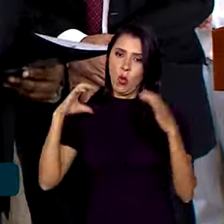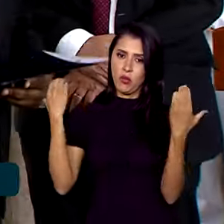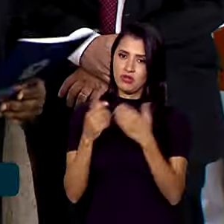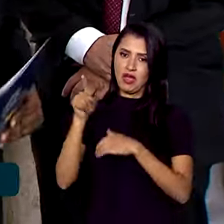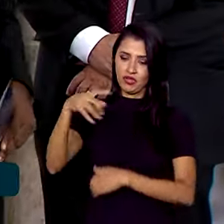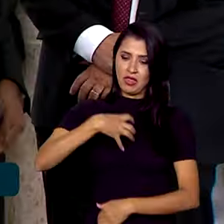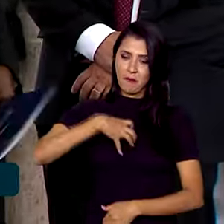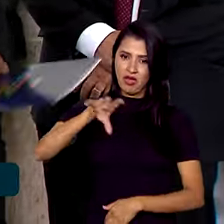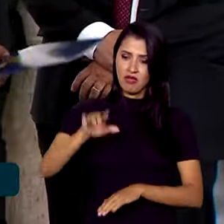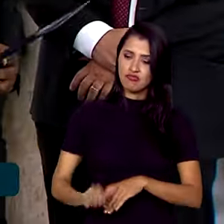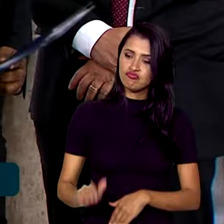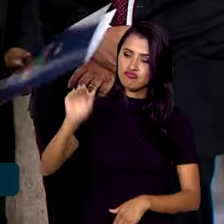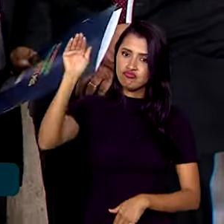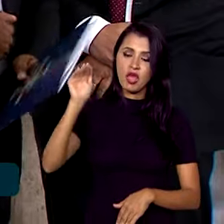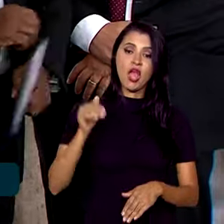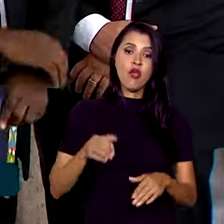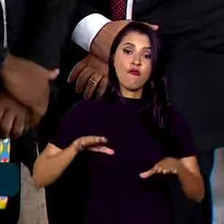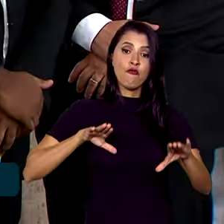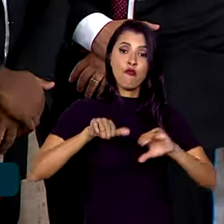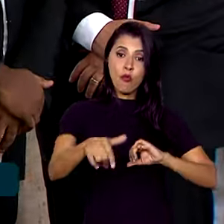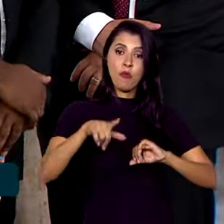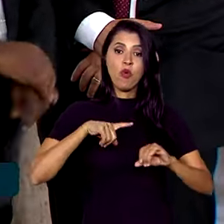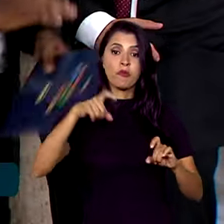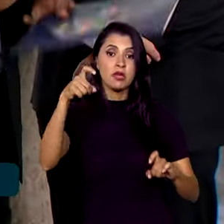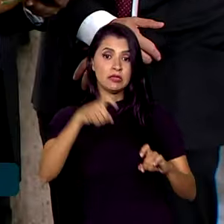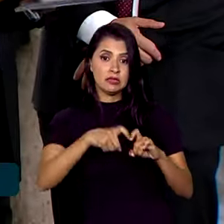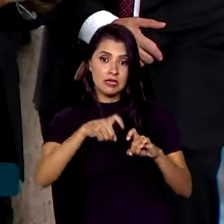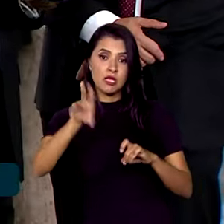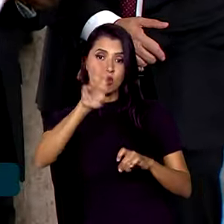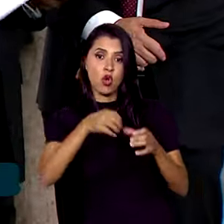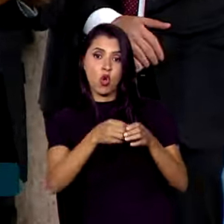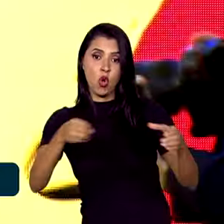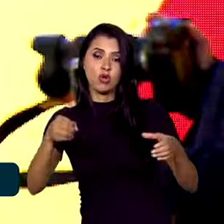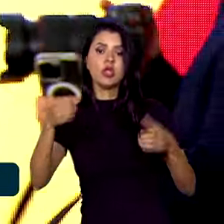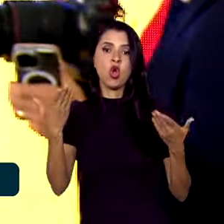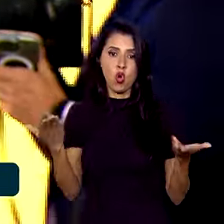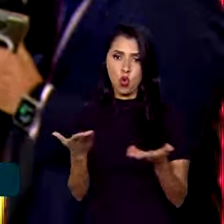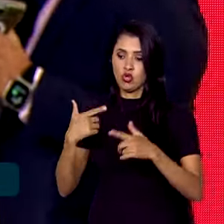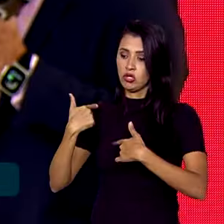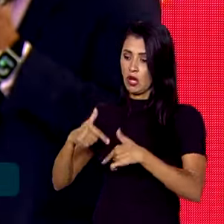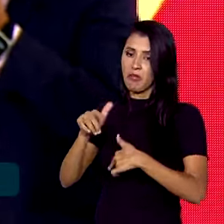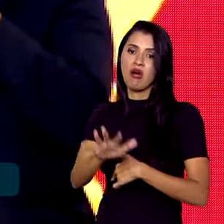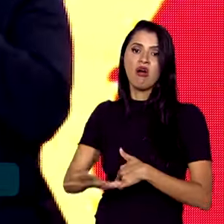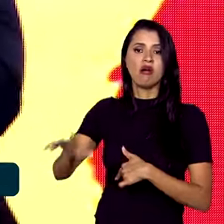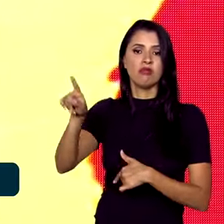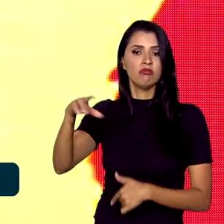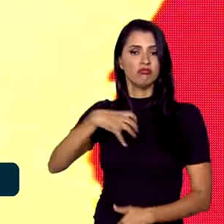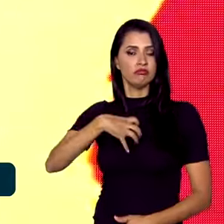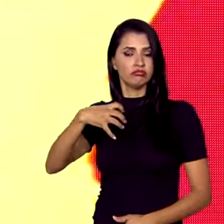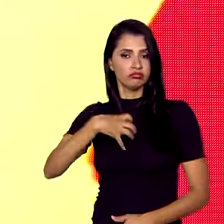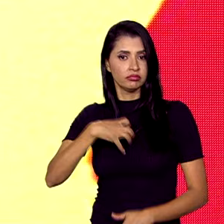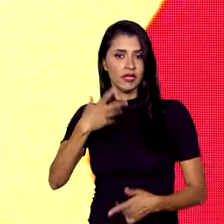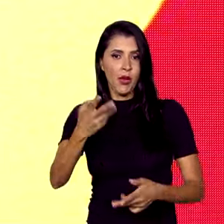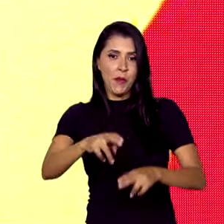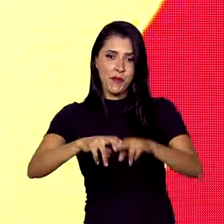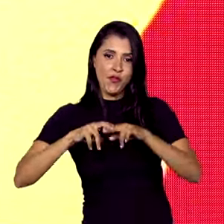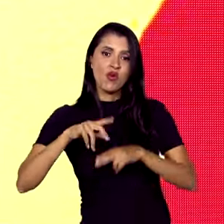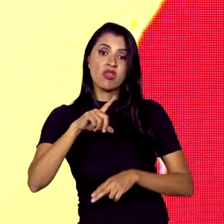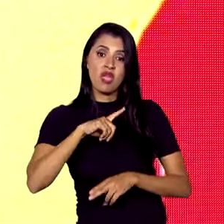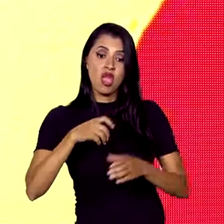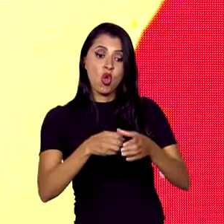Bahia, se formou em medicina por meio das cotas e hoje atua na região. Principalmente por existirem cotas